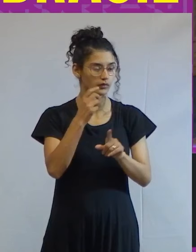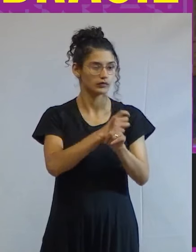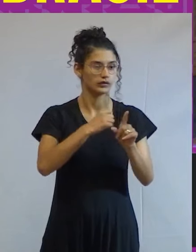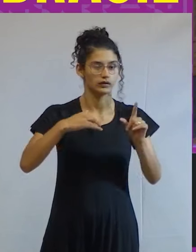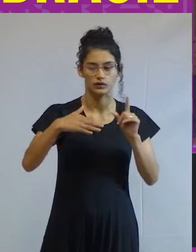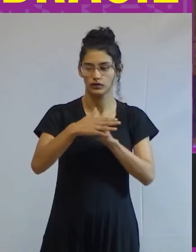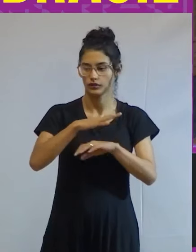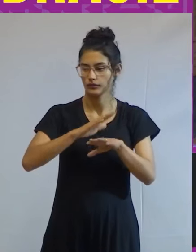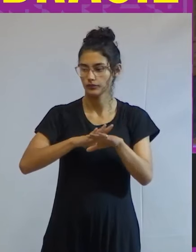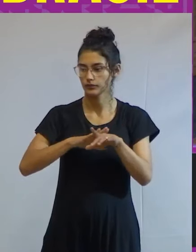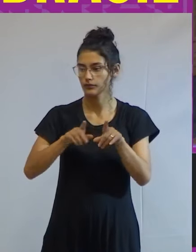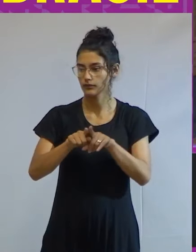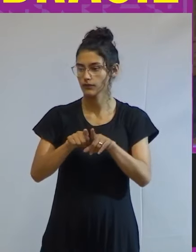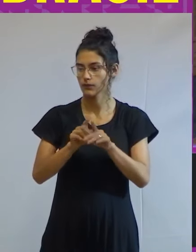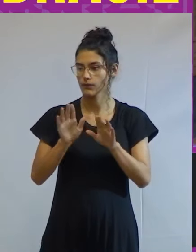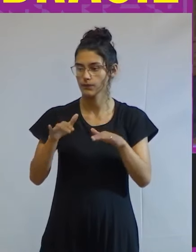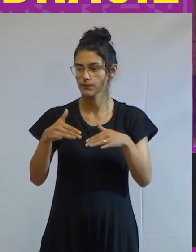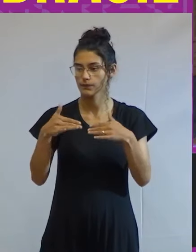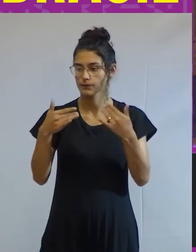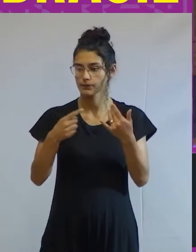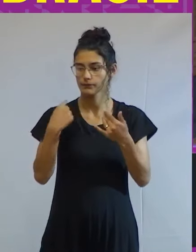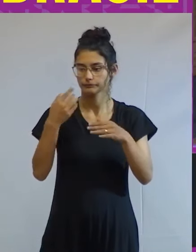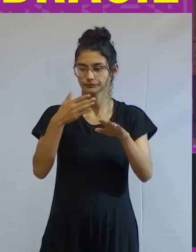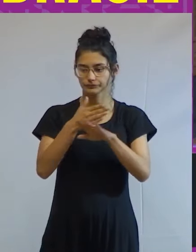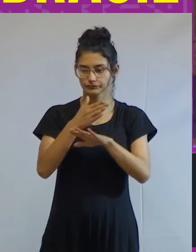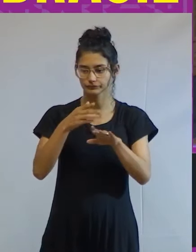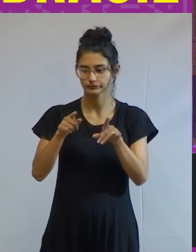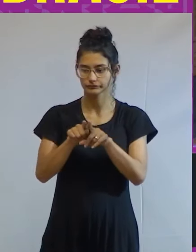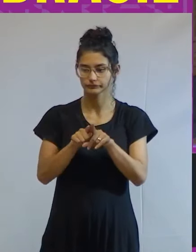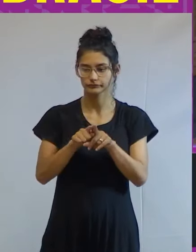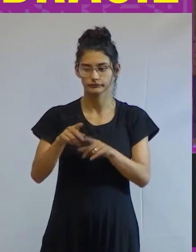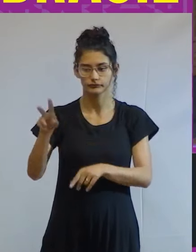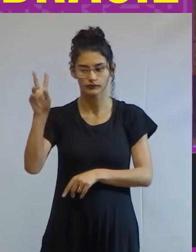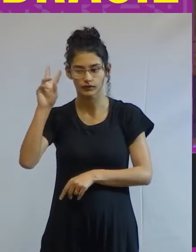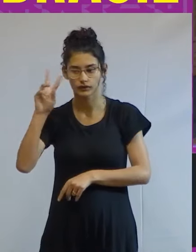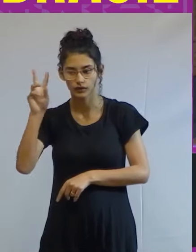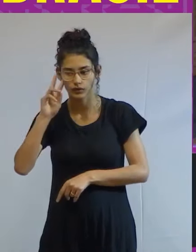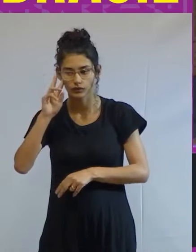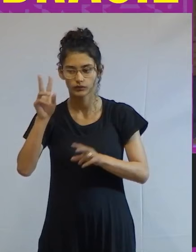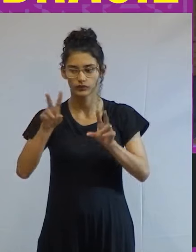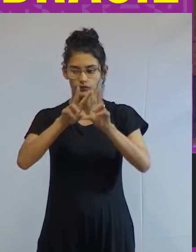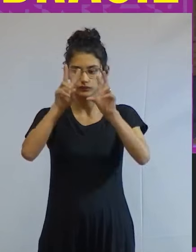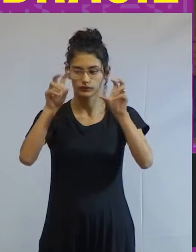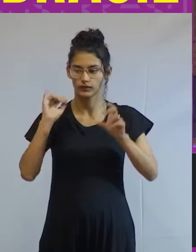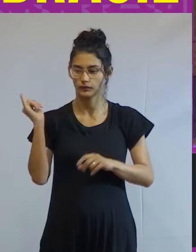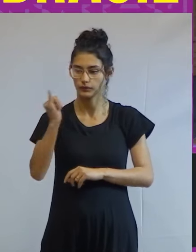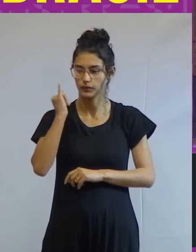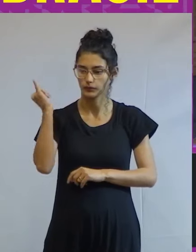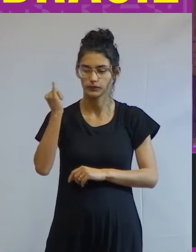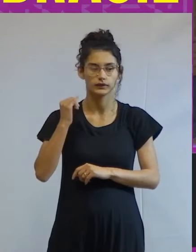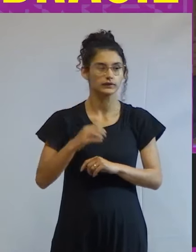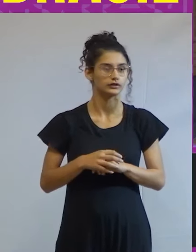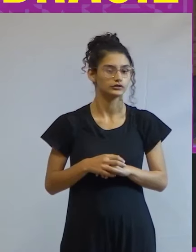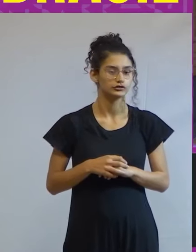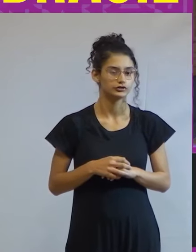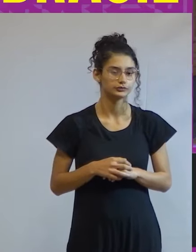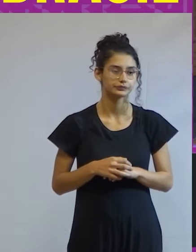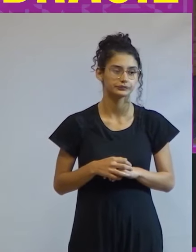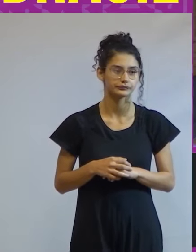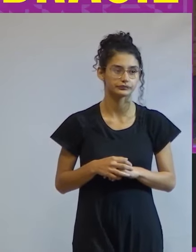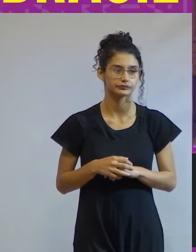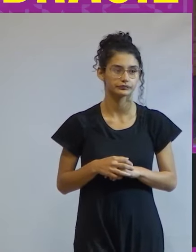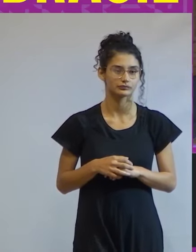fraturada. Então, isso, a gente partiu lá da segunda-feira com essa grande temática, com a conferência da Conceição Evaristo,